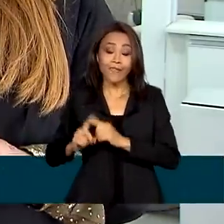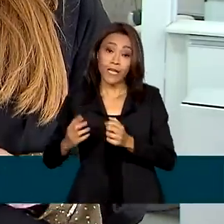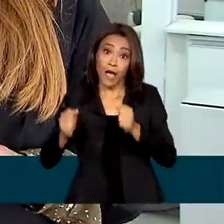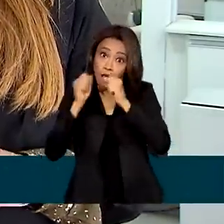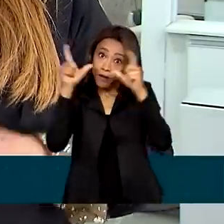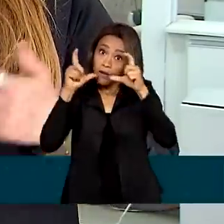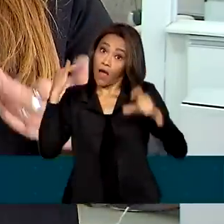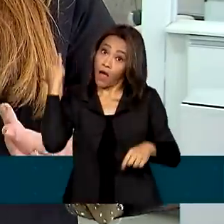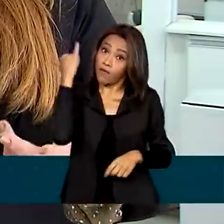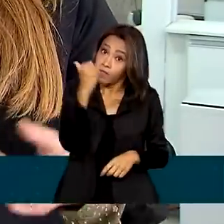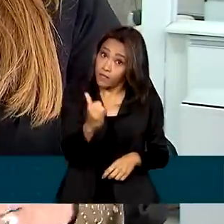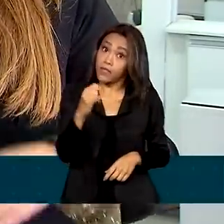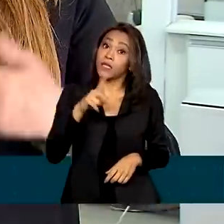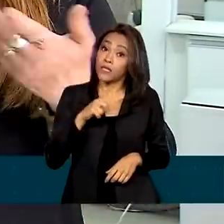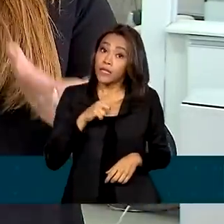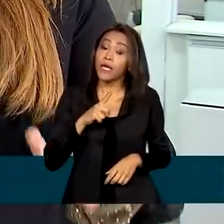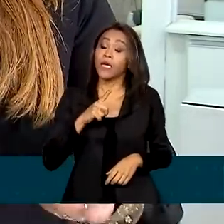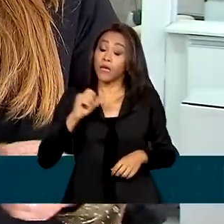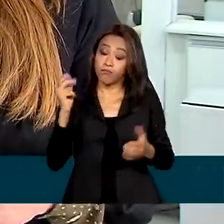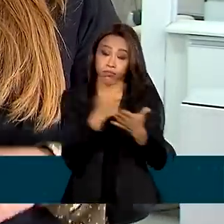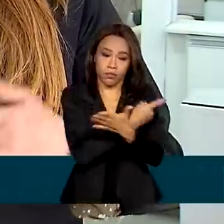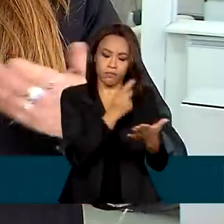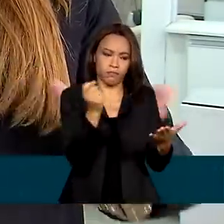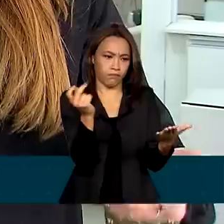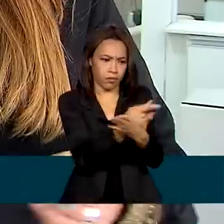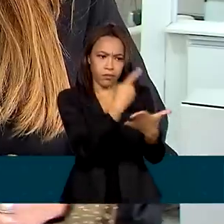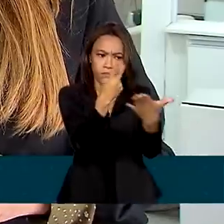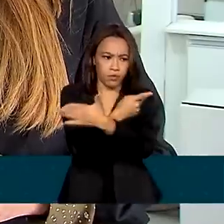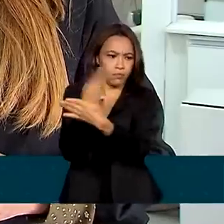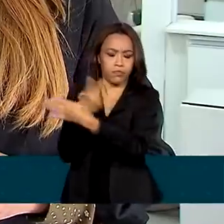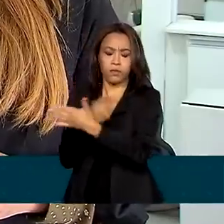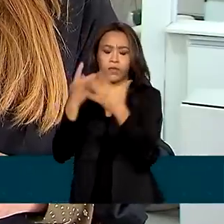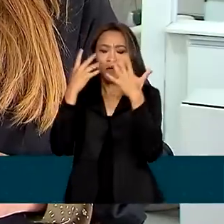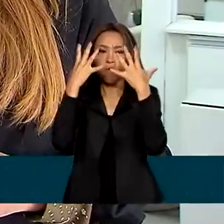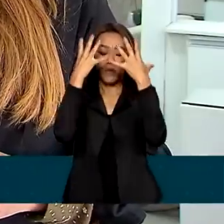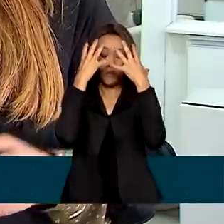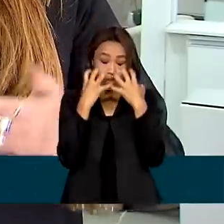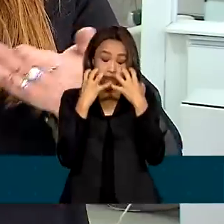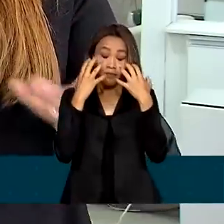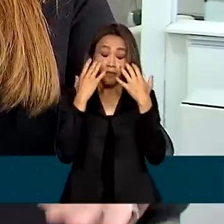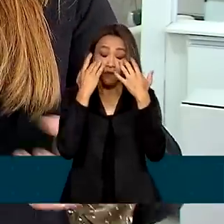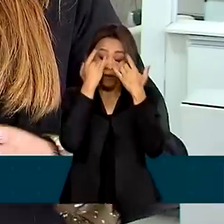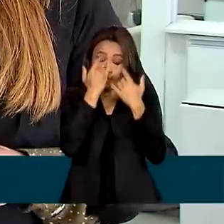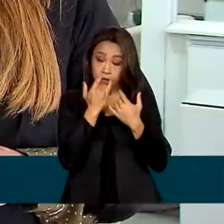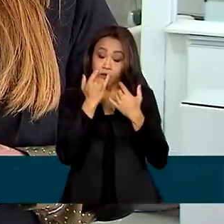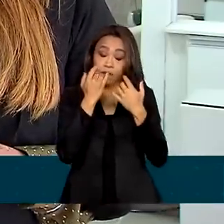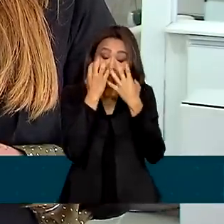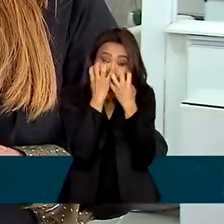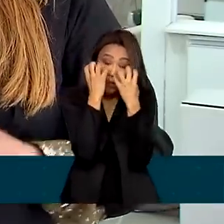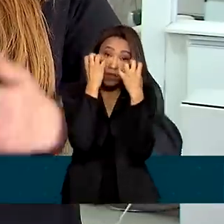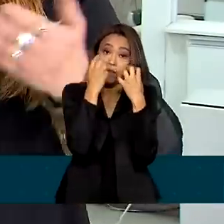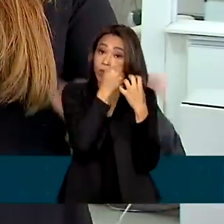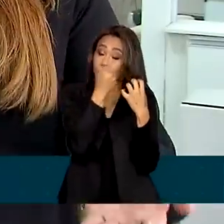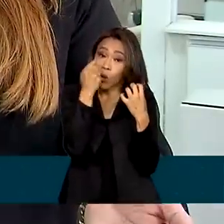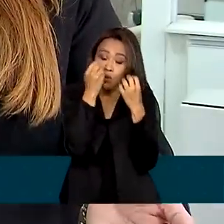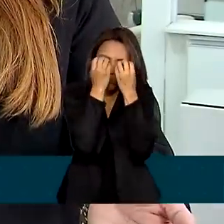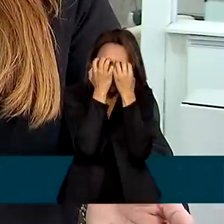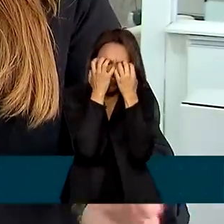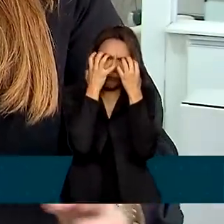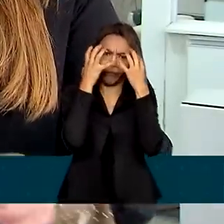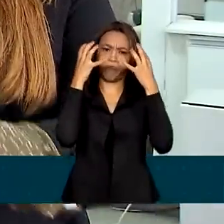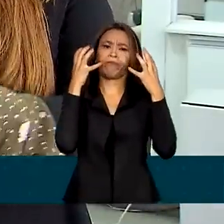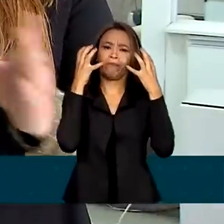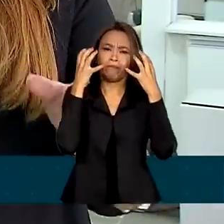alerta, há relatos e ocorrências de perda temporária da visão, irritação dos olhos, inchaço